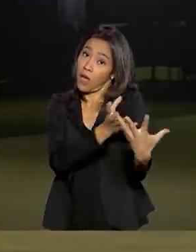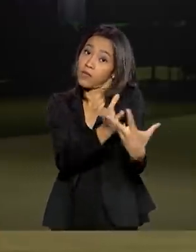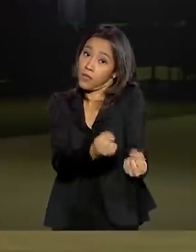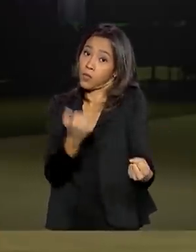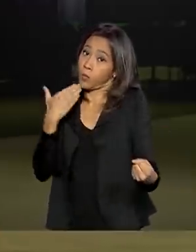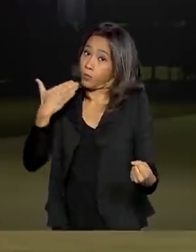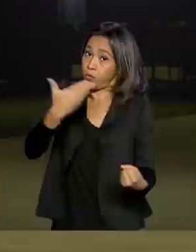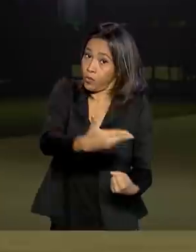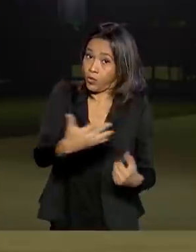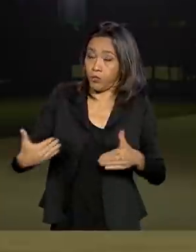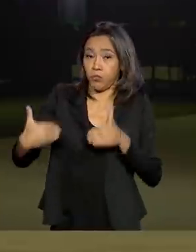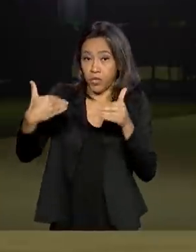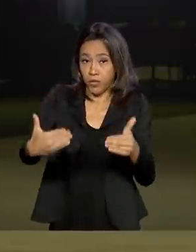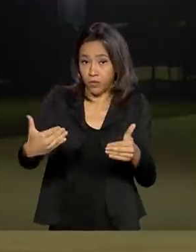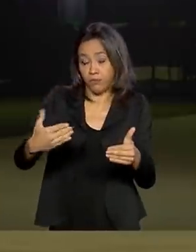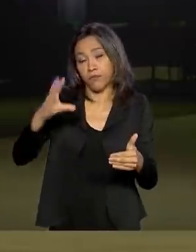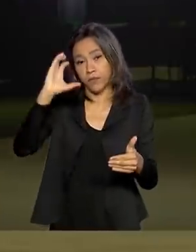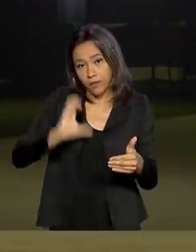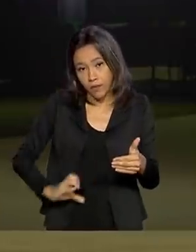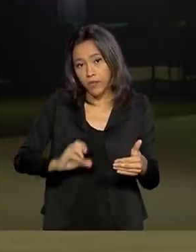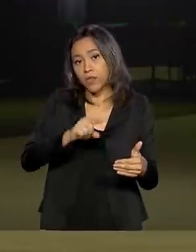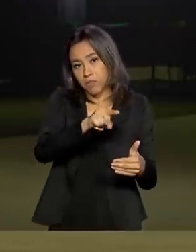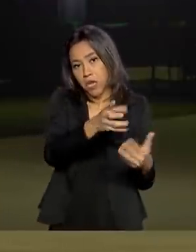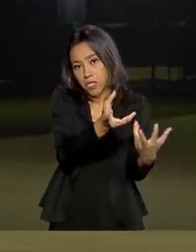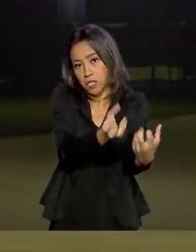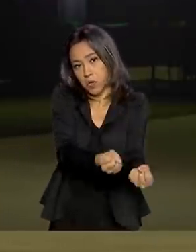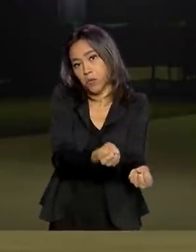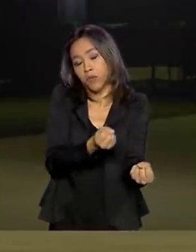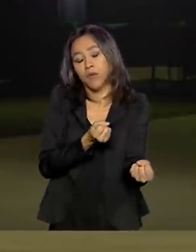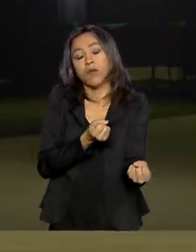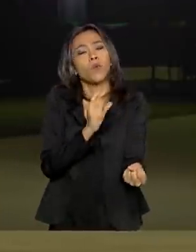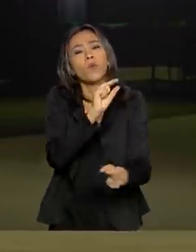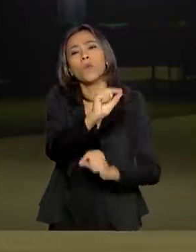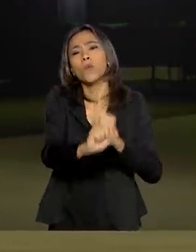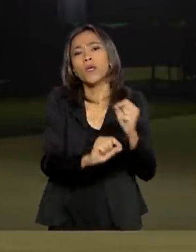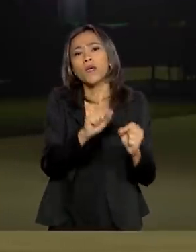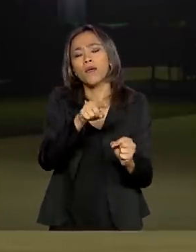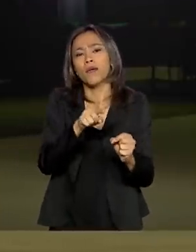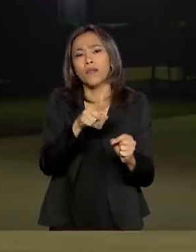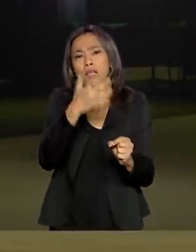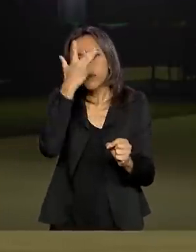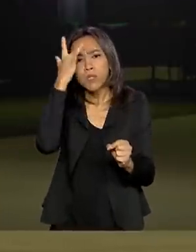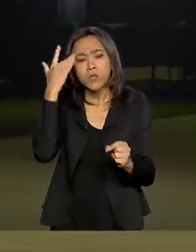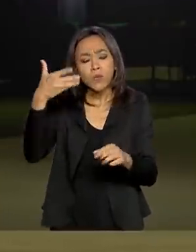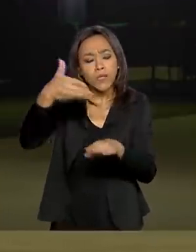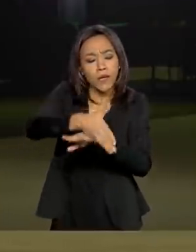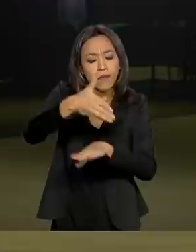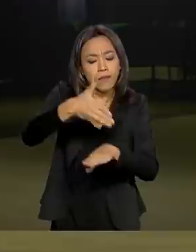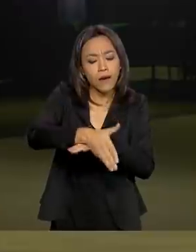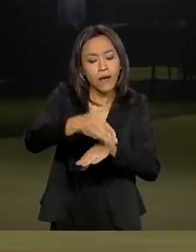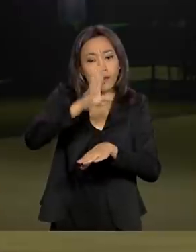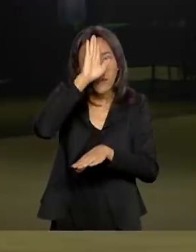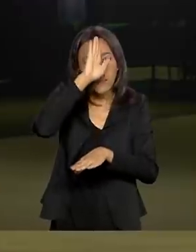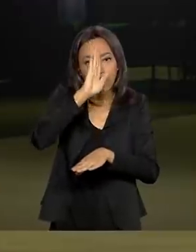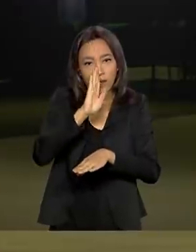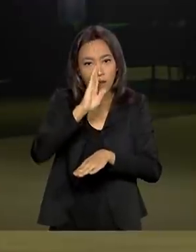e a Receita, então, abriu a possibilidade pela internet, as pessoas entrarem, é gratuito